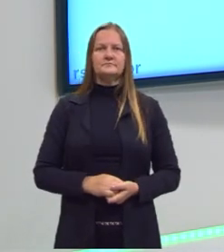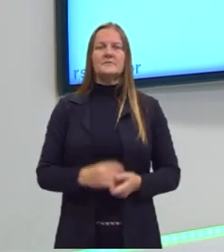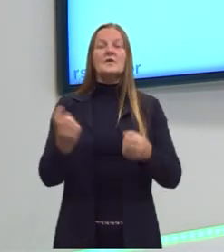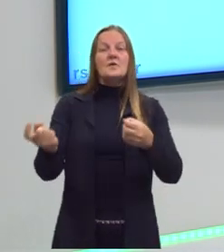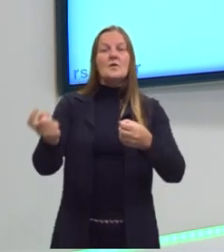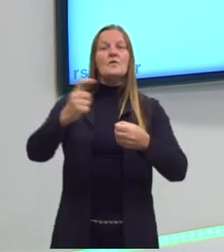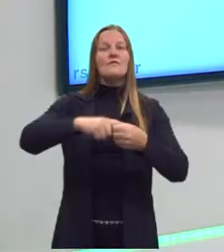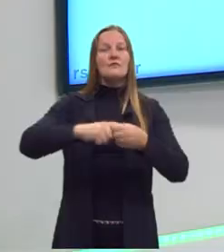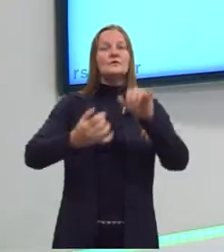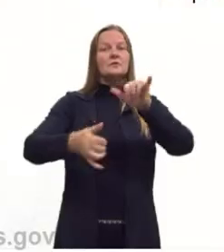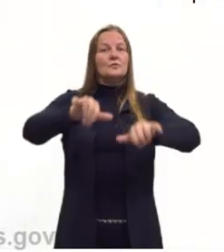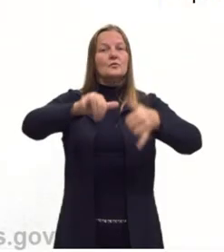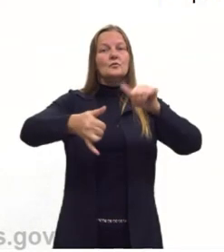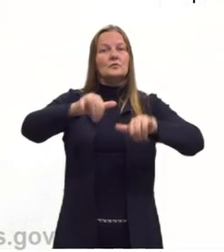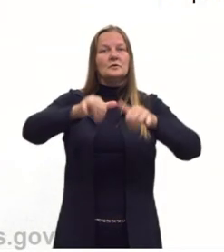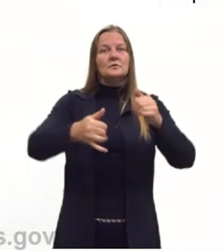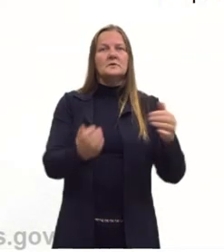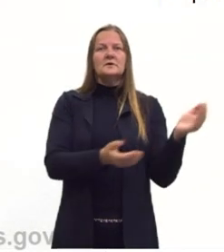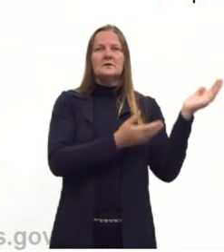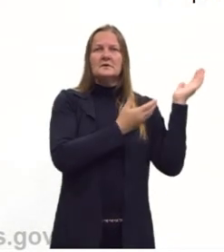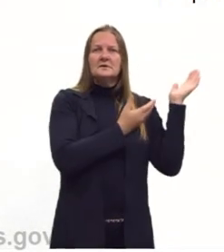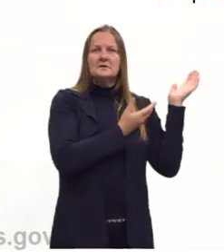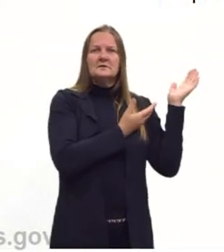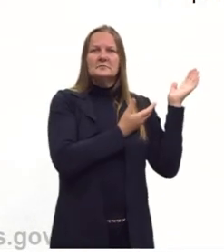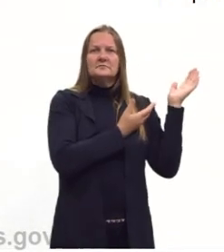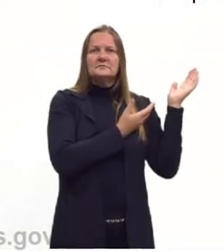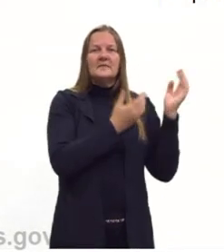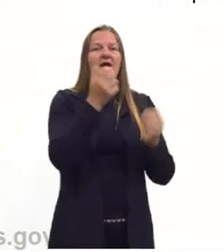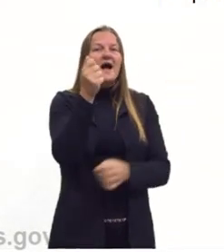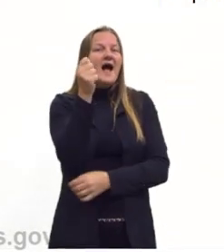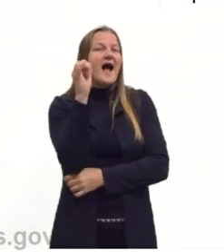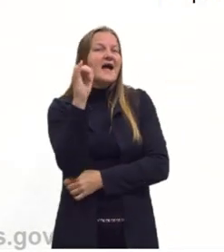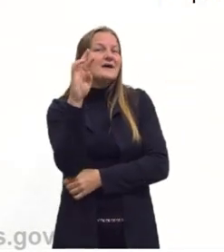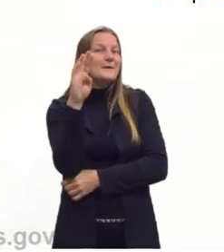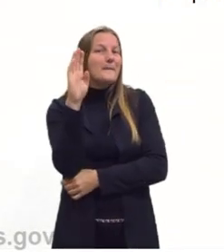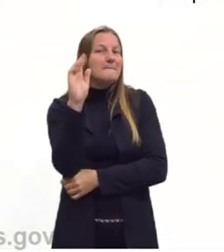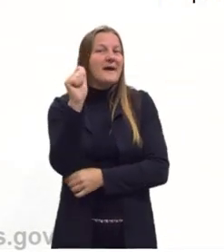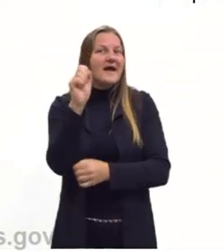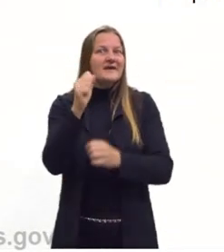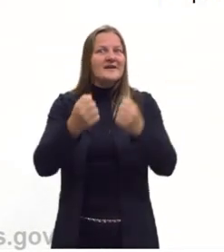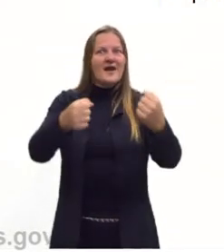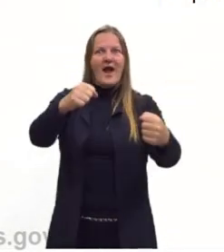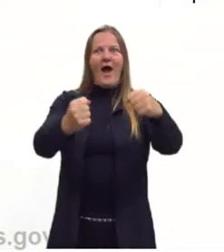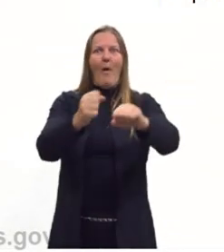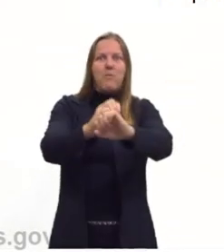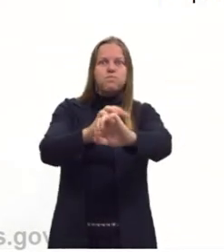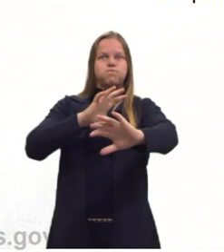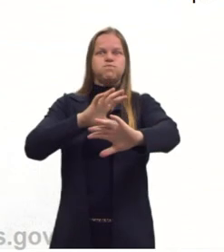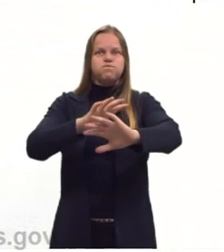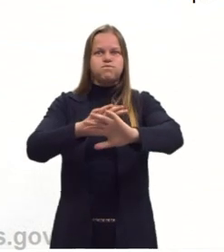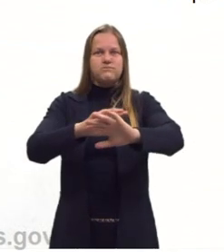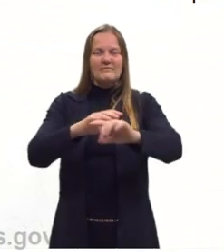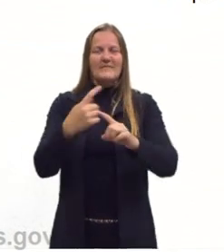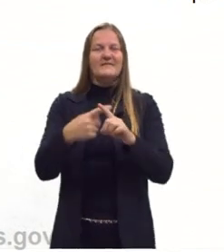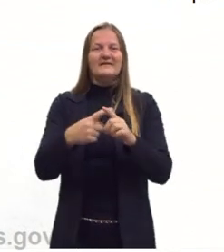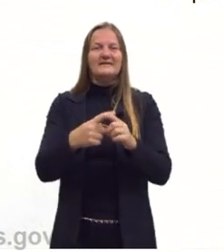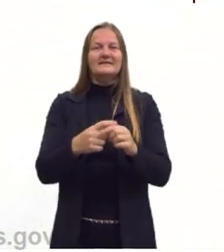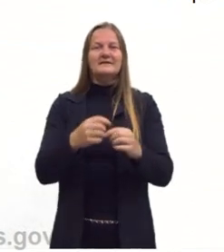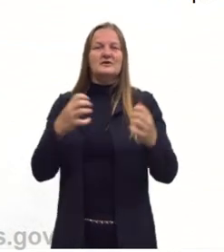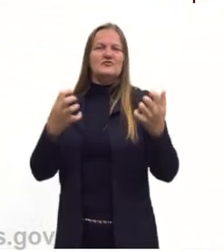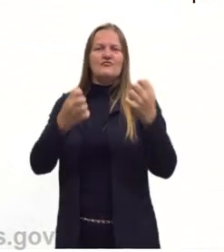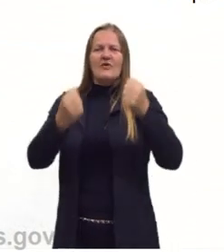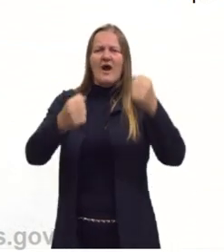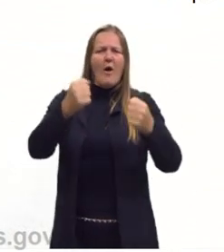Voltando na química do airbag. O que a química do airbag tem a ver com isso, né? Por que o professor iniciou falando de carros que podem colidir